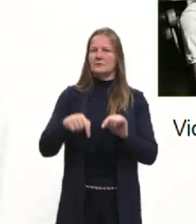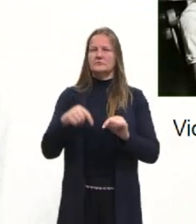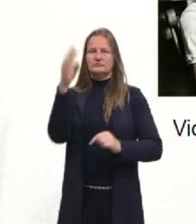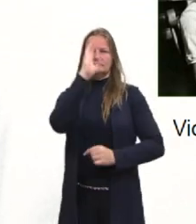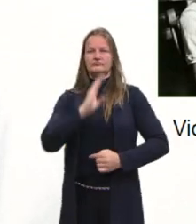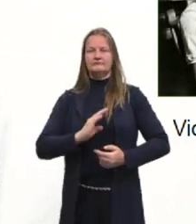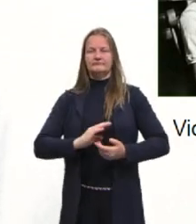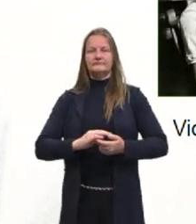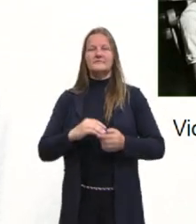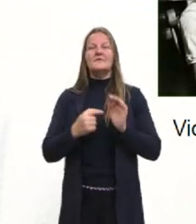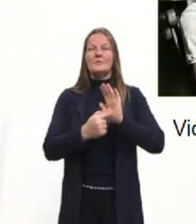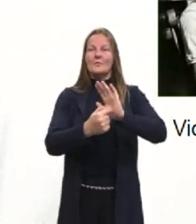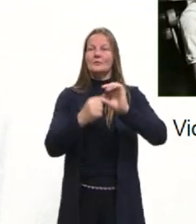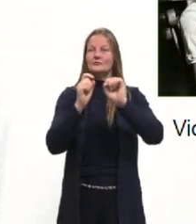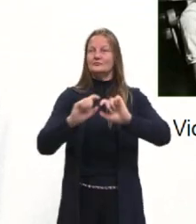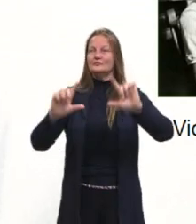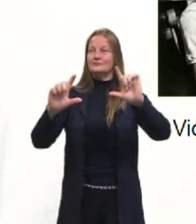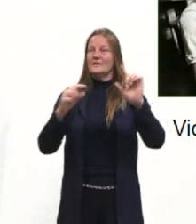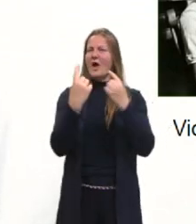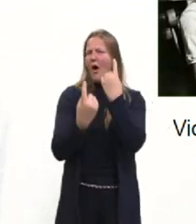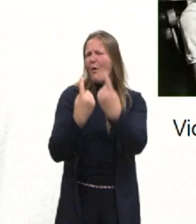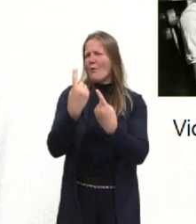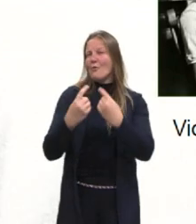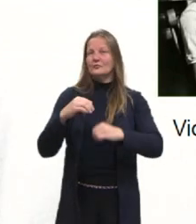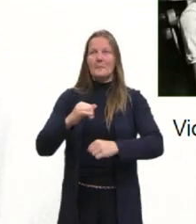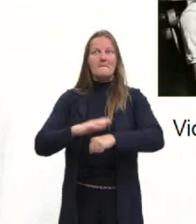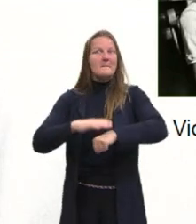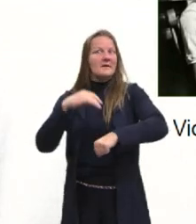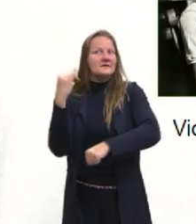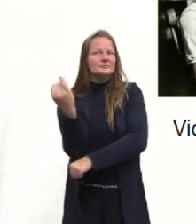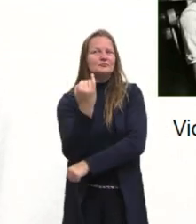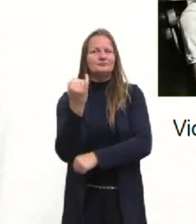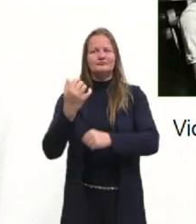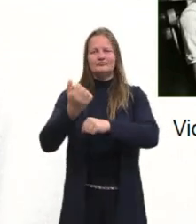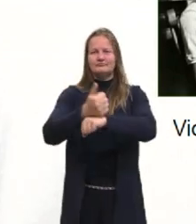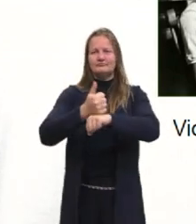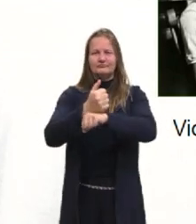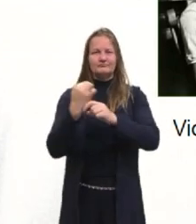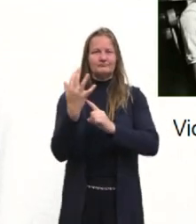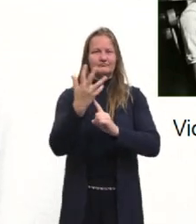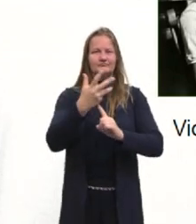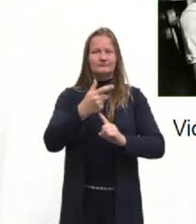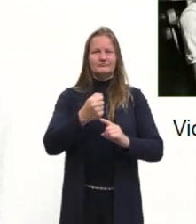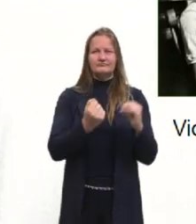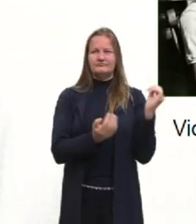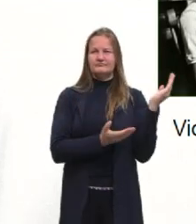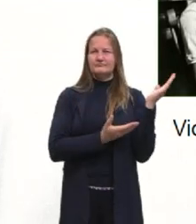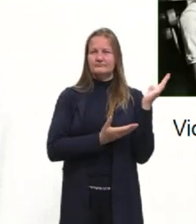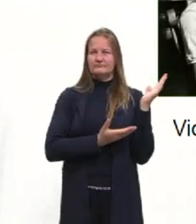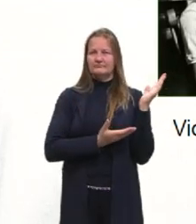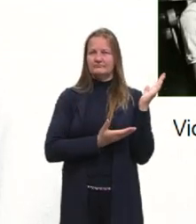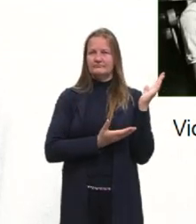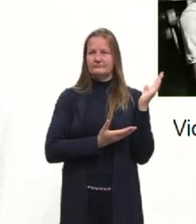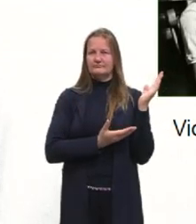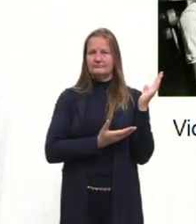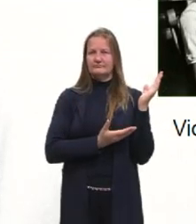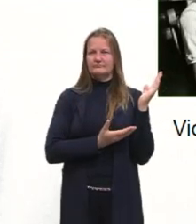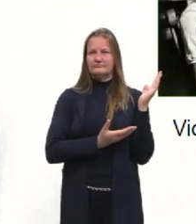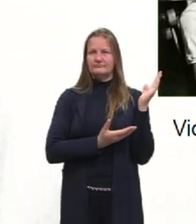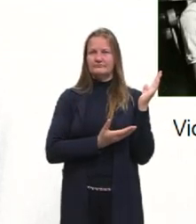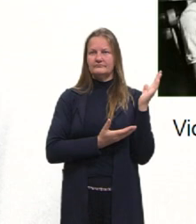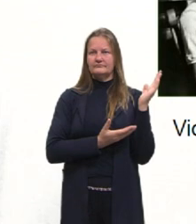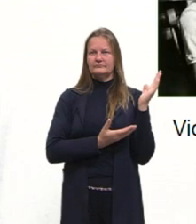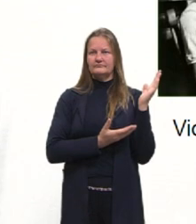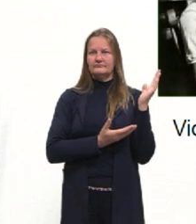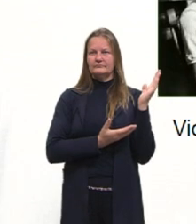Eu trago nesse slide aqui alguns dos principais artistas, vamos ver eles na aula de hoje. Então, temos